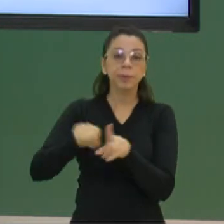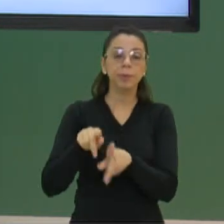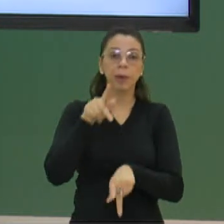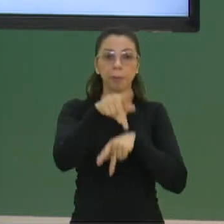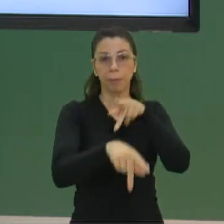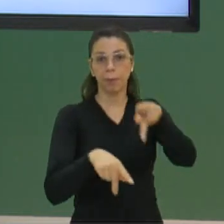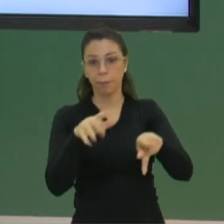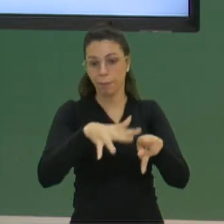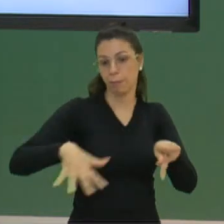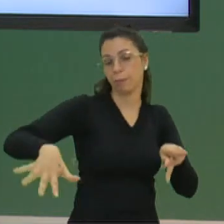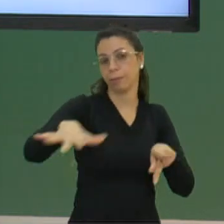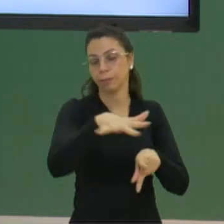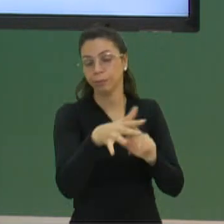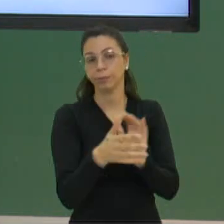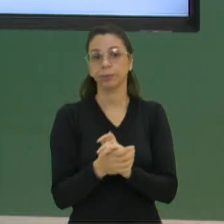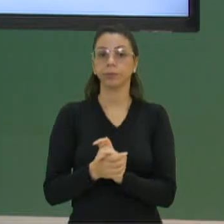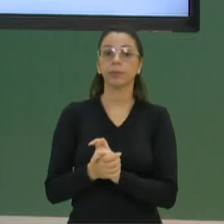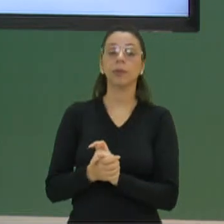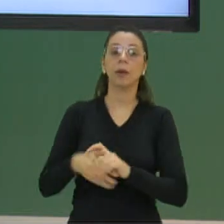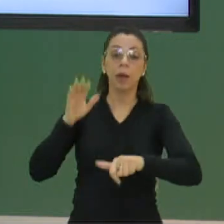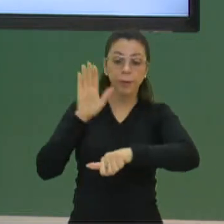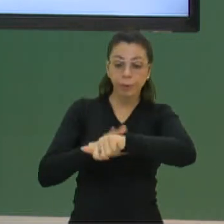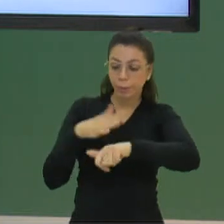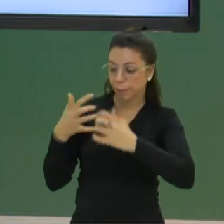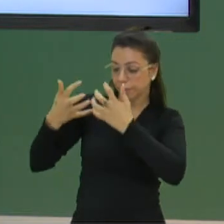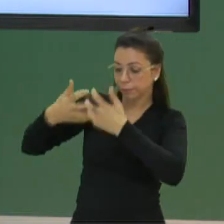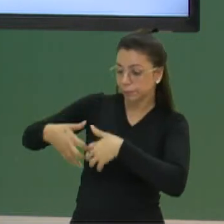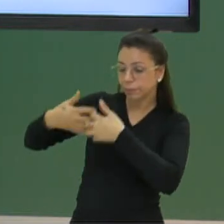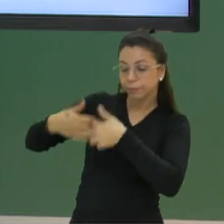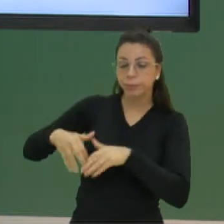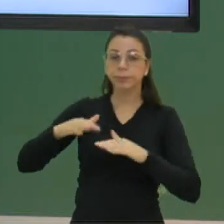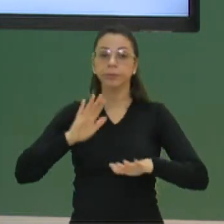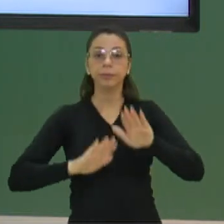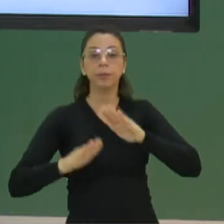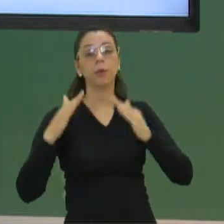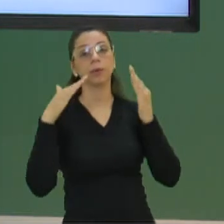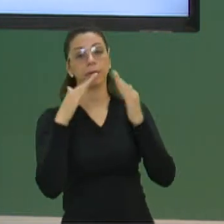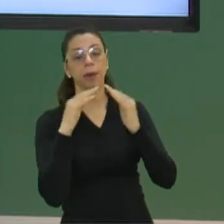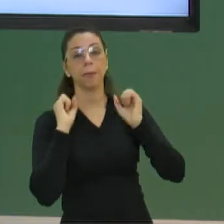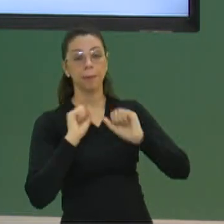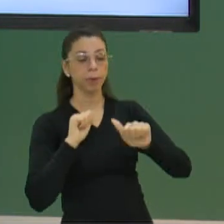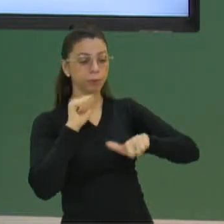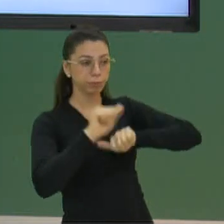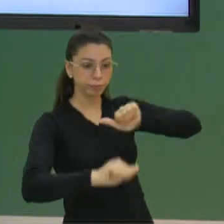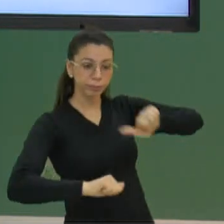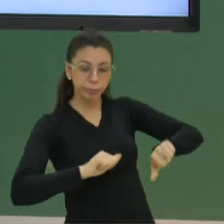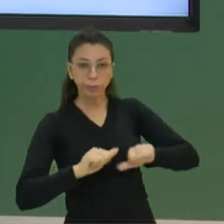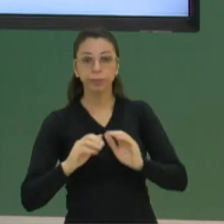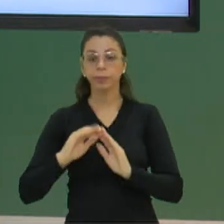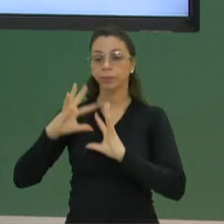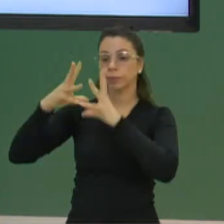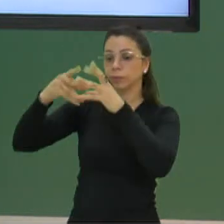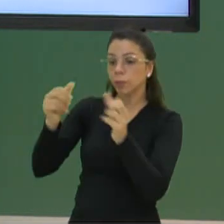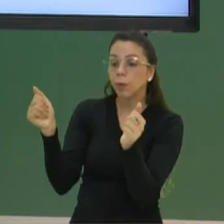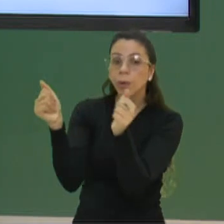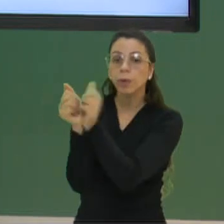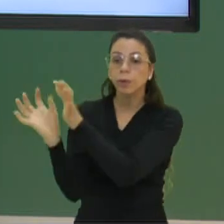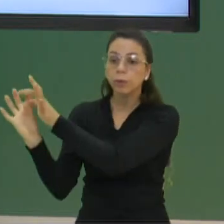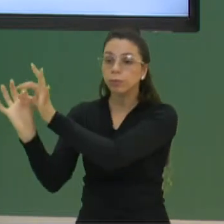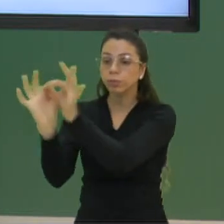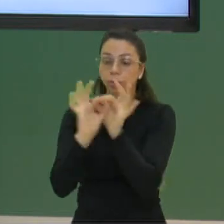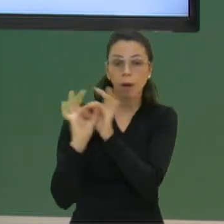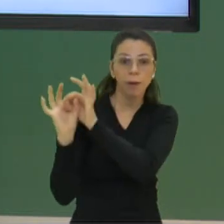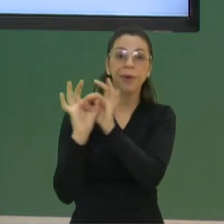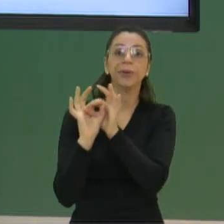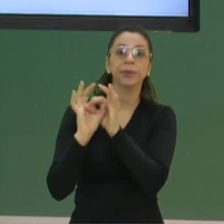Então, esse é o momento para refletir, para pensar, que talvez na sua casa você consiga mudar um pouquinho. E se todo mundo trabalhar junto, teremos um